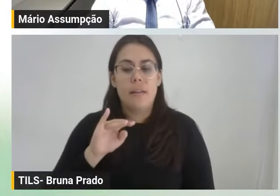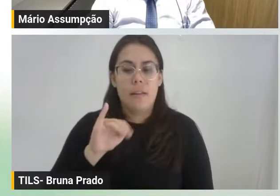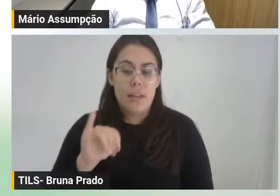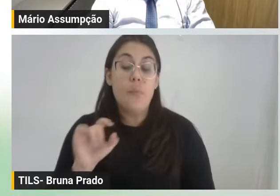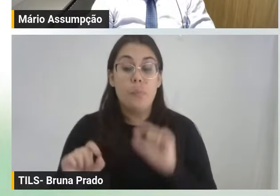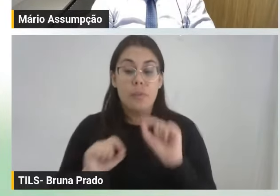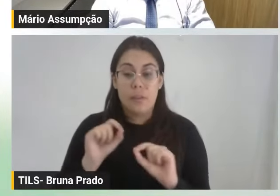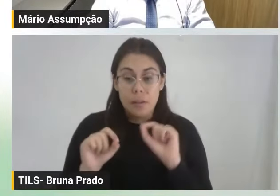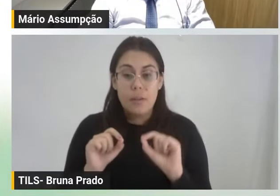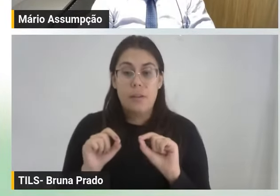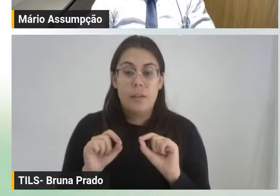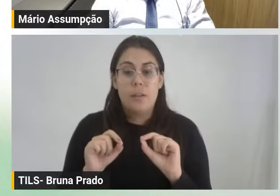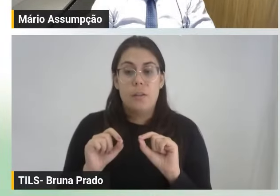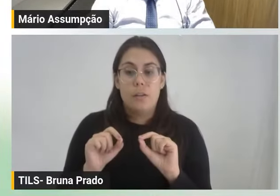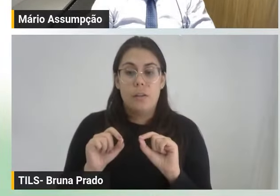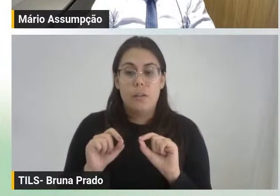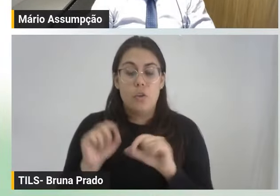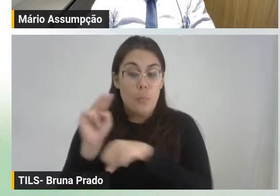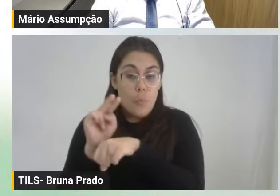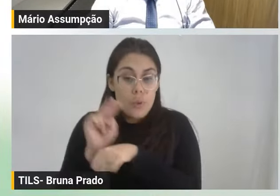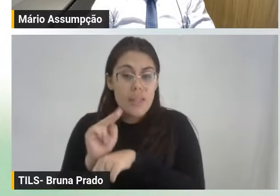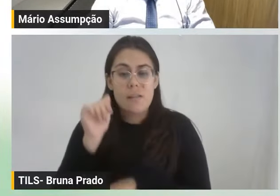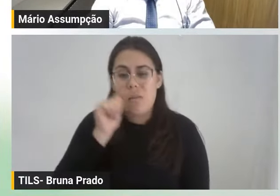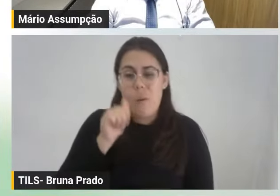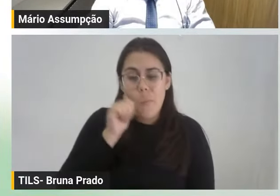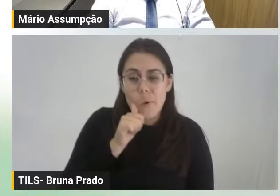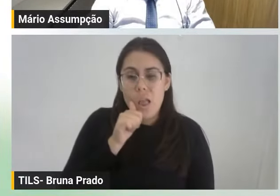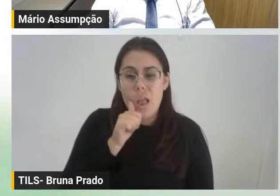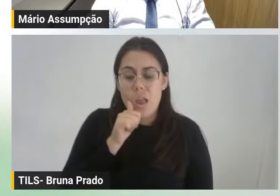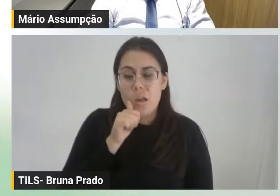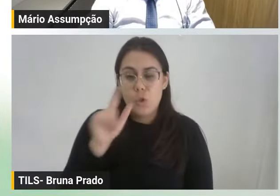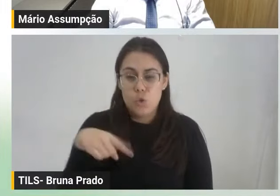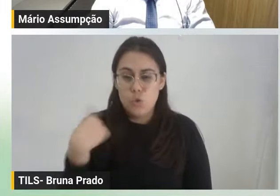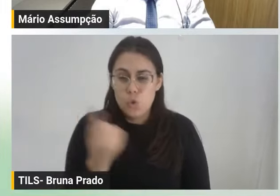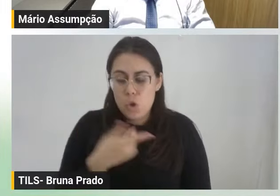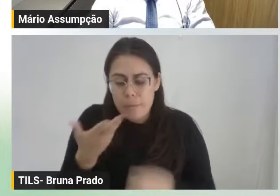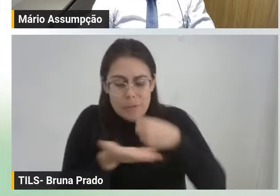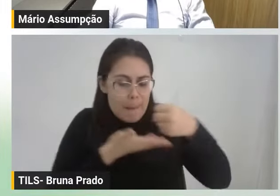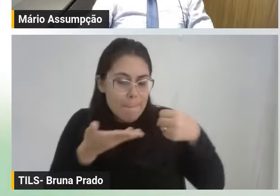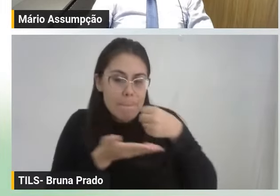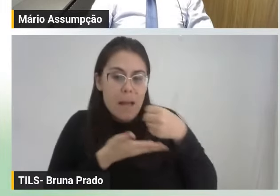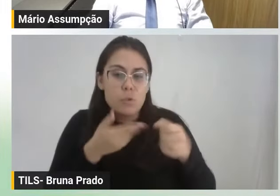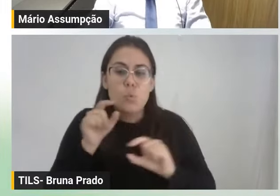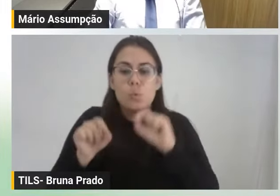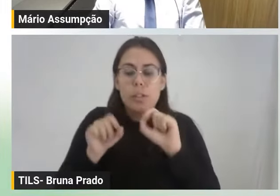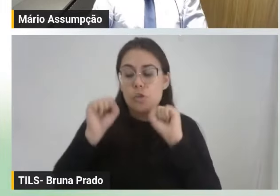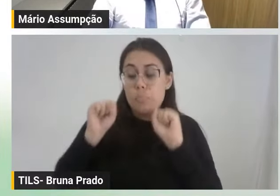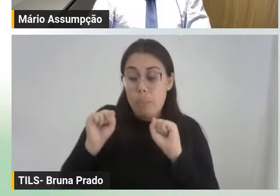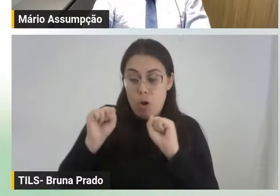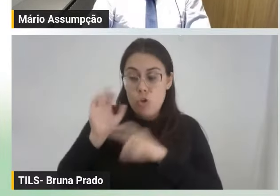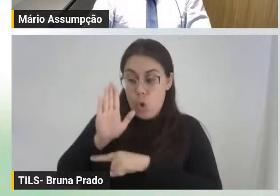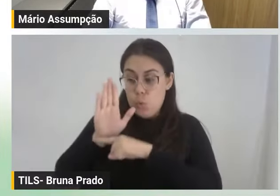educação básica sobre a proteção à mulher, então eu entendo que nós estamos nessa base do que podemos fazer na escola